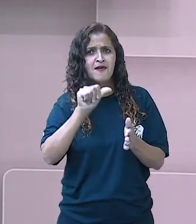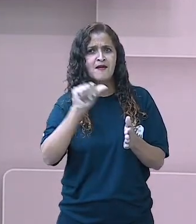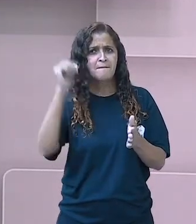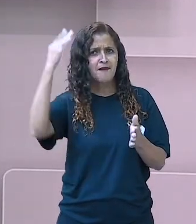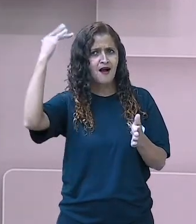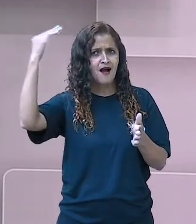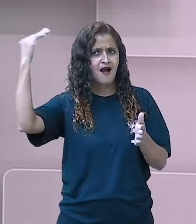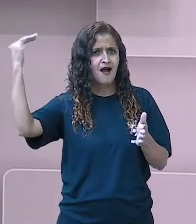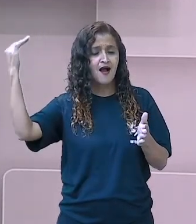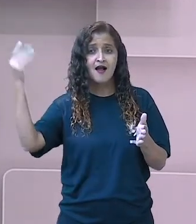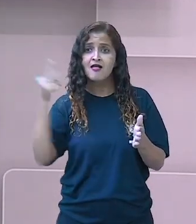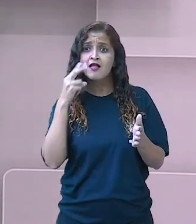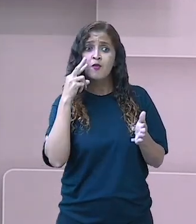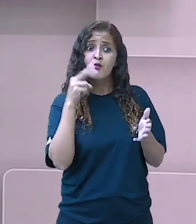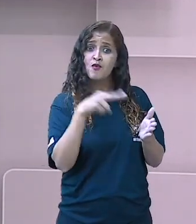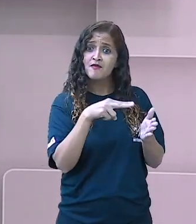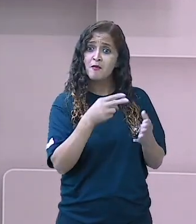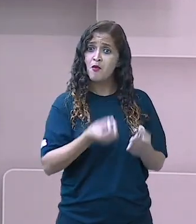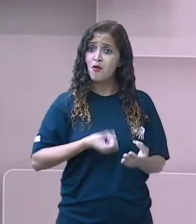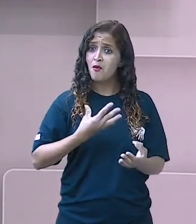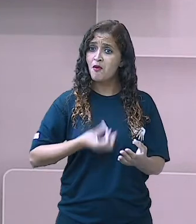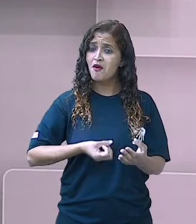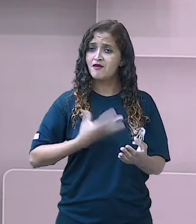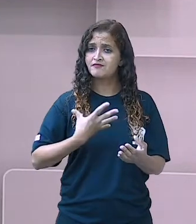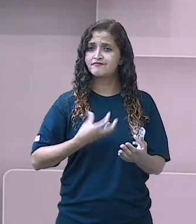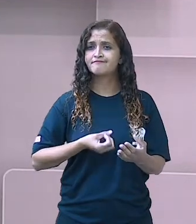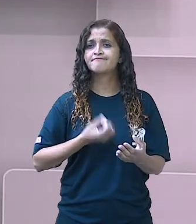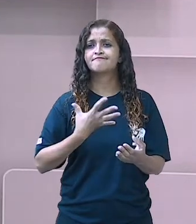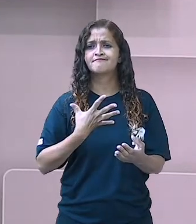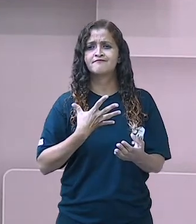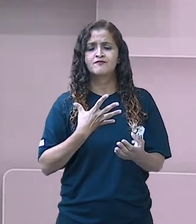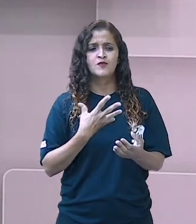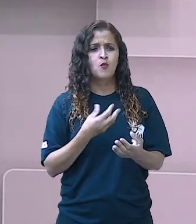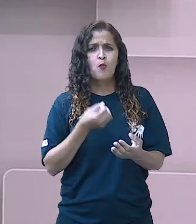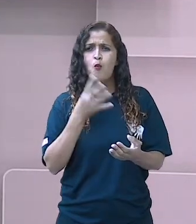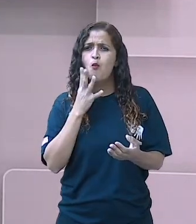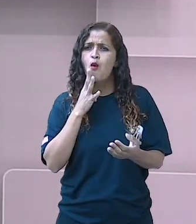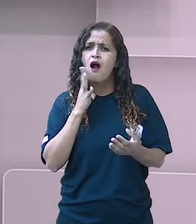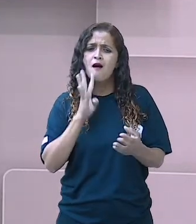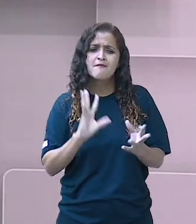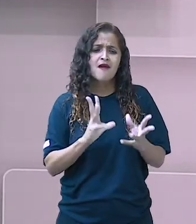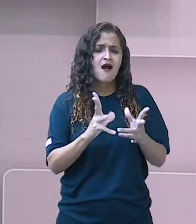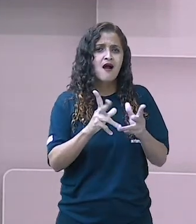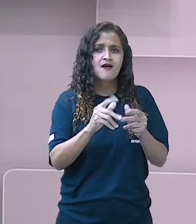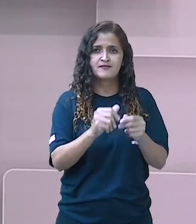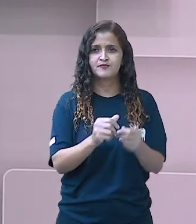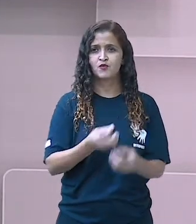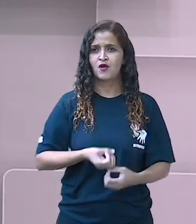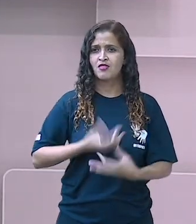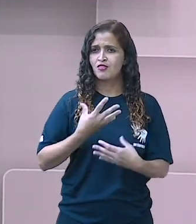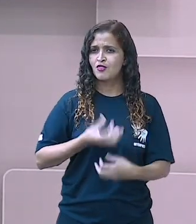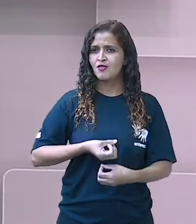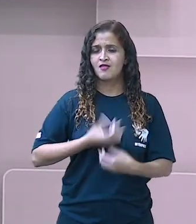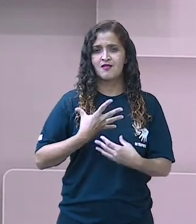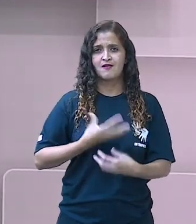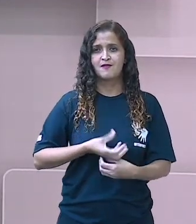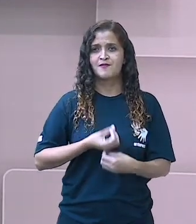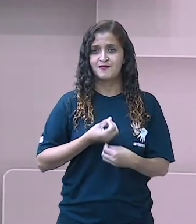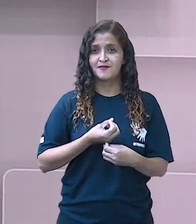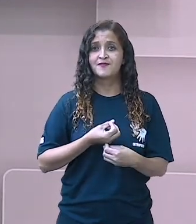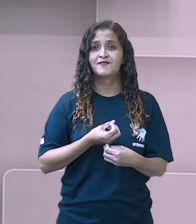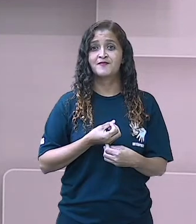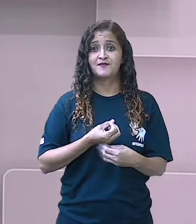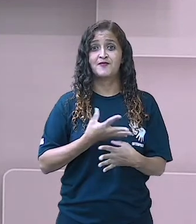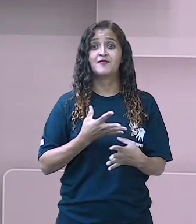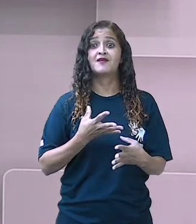ver algum poema dela, algum texto. Você vai ver que tem muita coisa legal. Inclusive, esse poema Leilão de Jardim, ele tem em forma